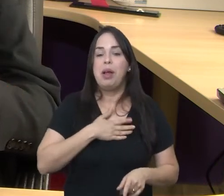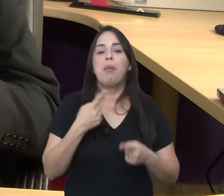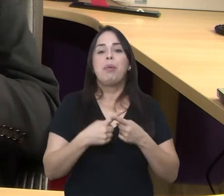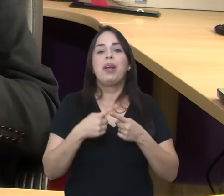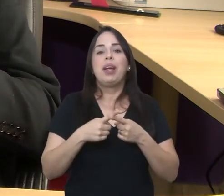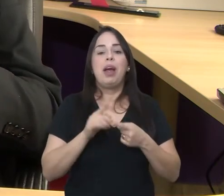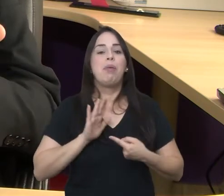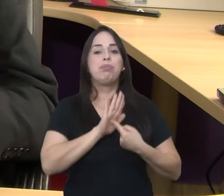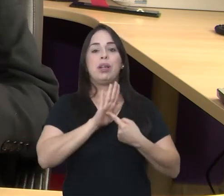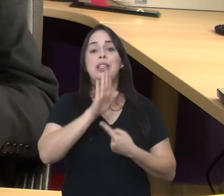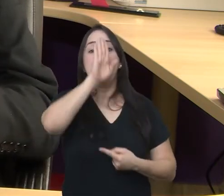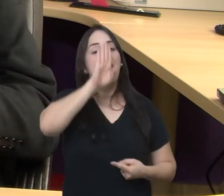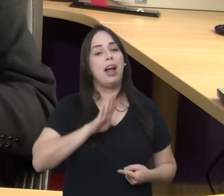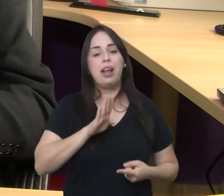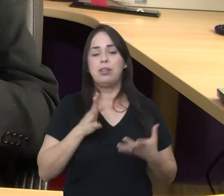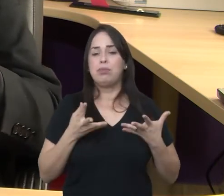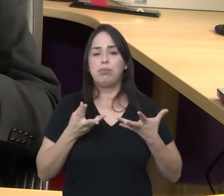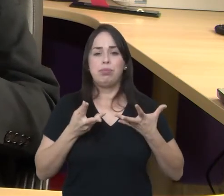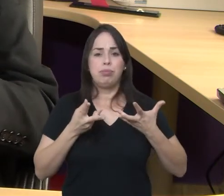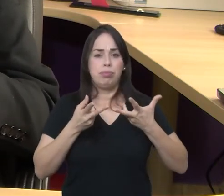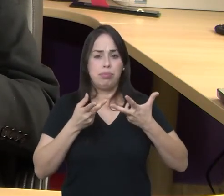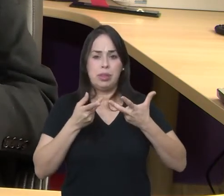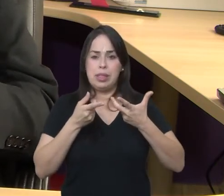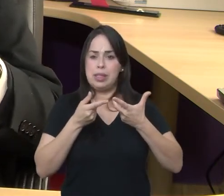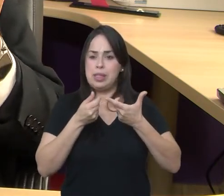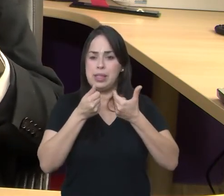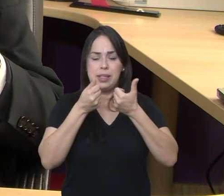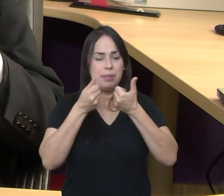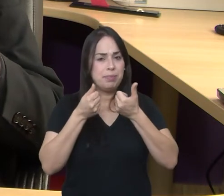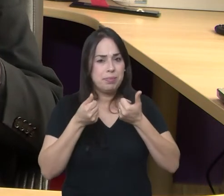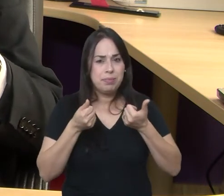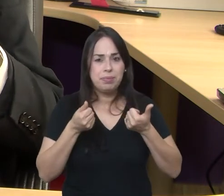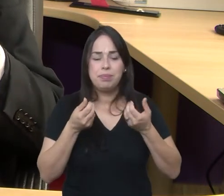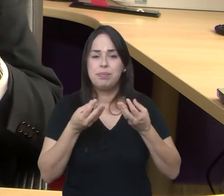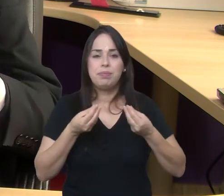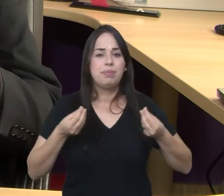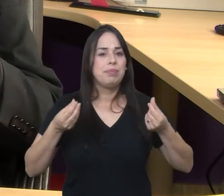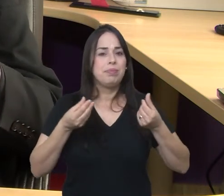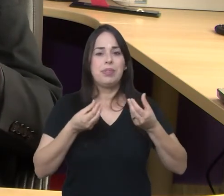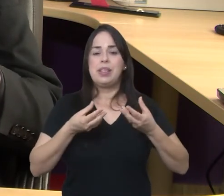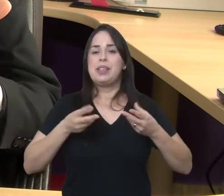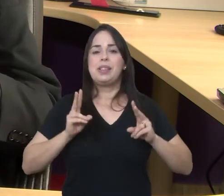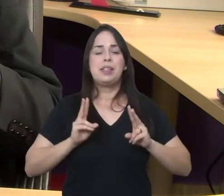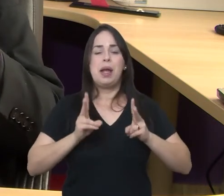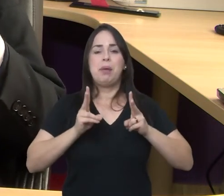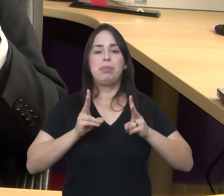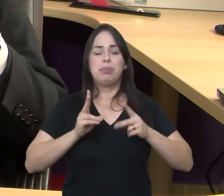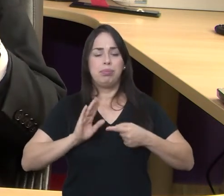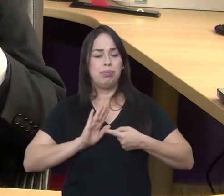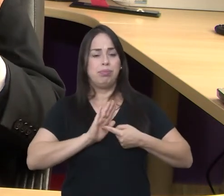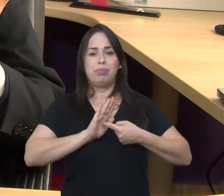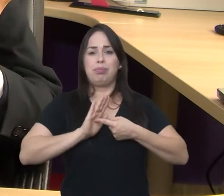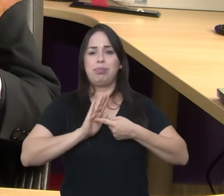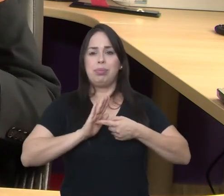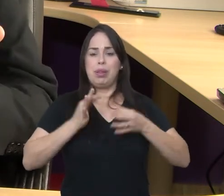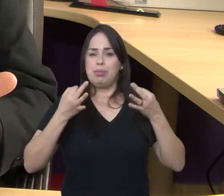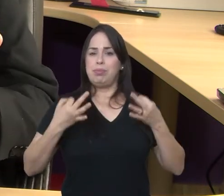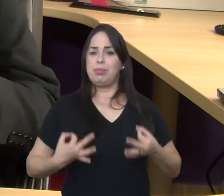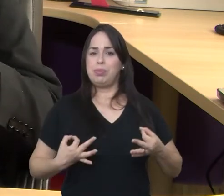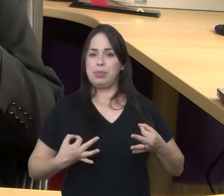gratuitas de excelência todas elas com muito vigor esses artistas esses